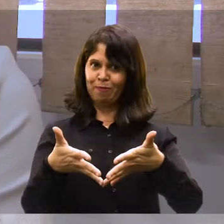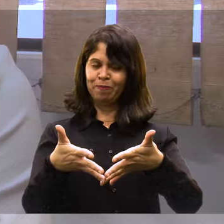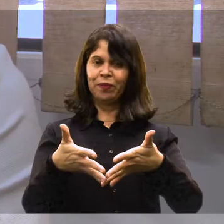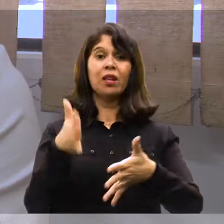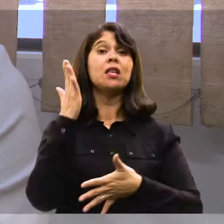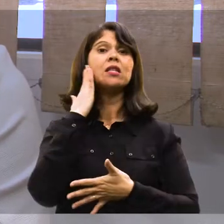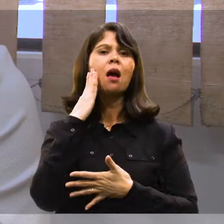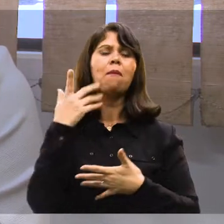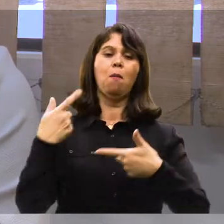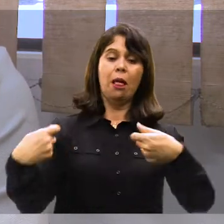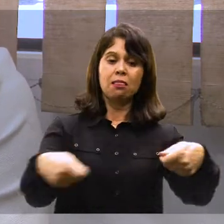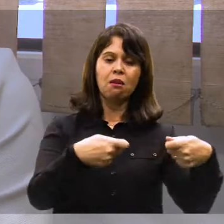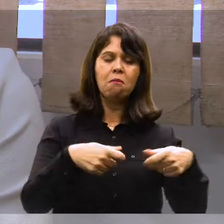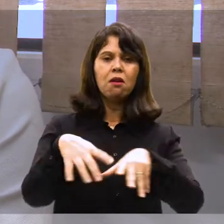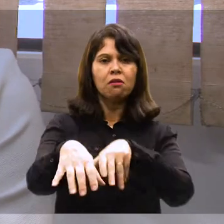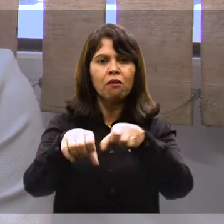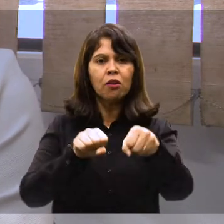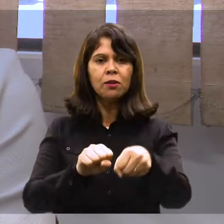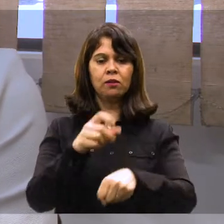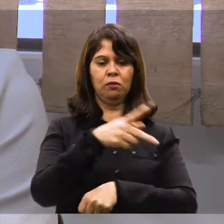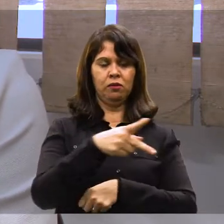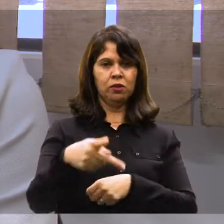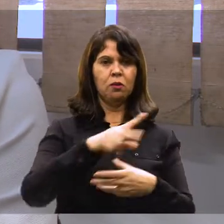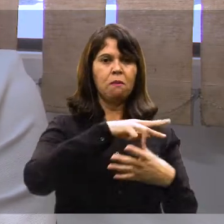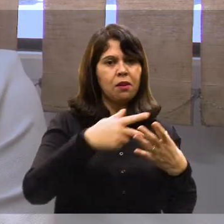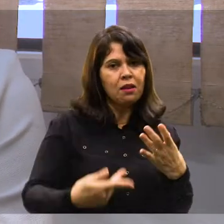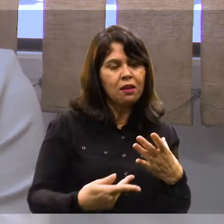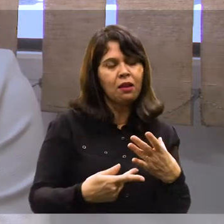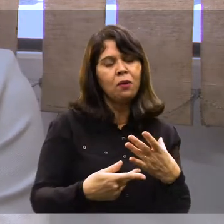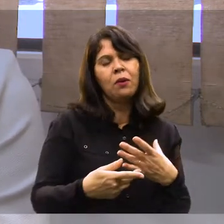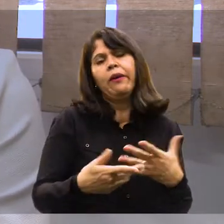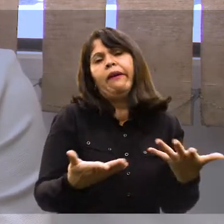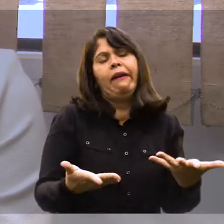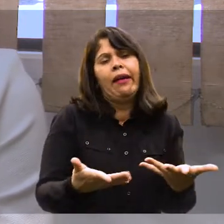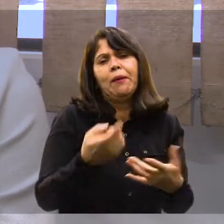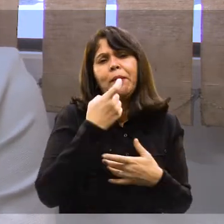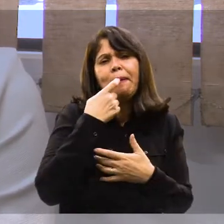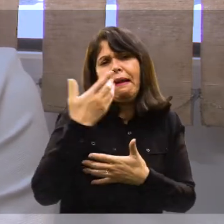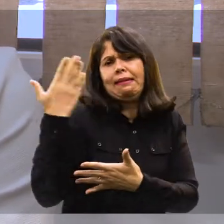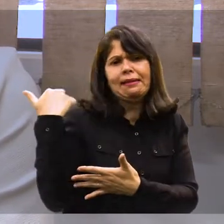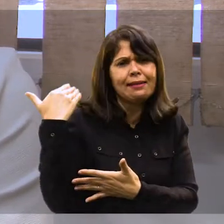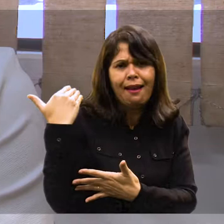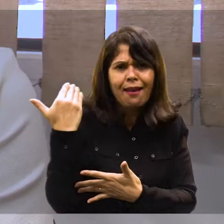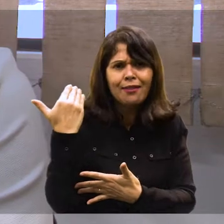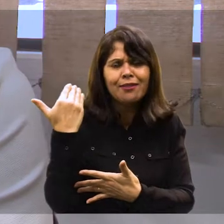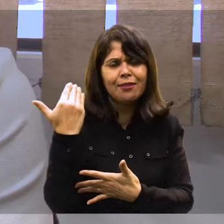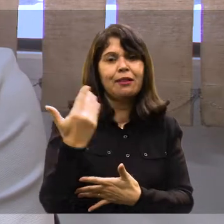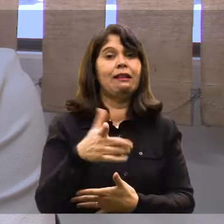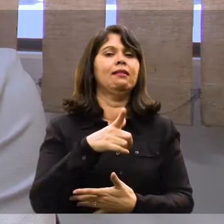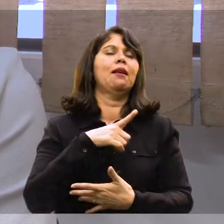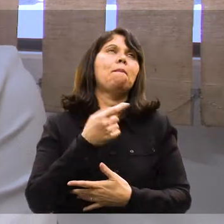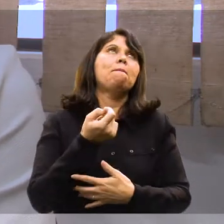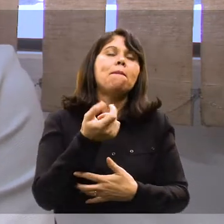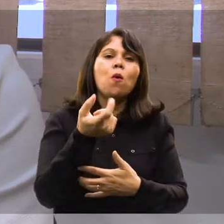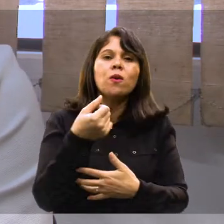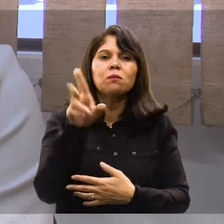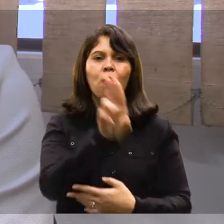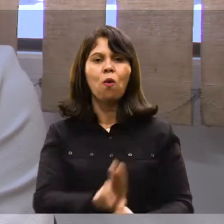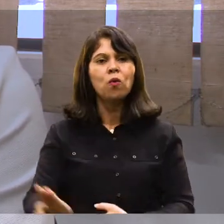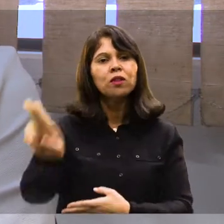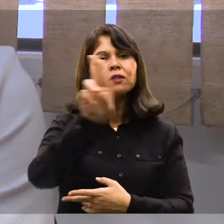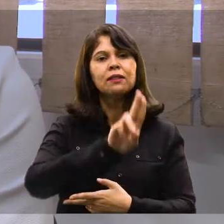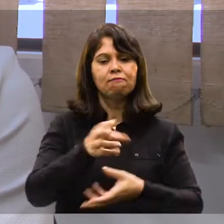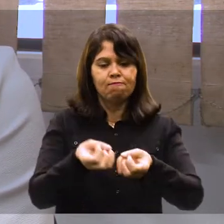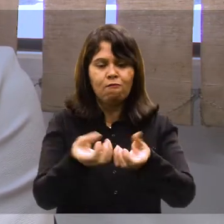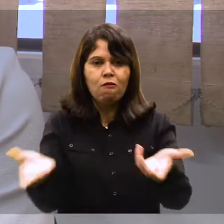Então, mesmo a demanda da formação, a formação de professores bilíngues é algo ainda muito recente e a gente